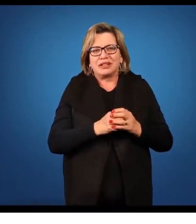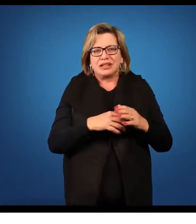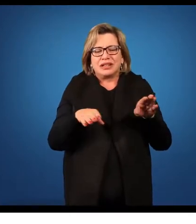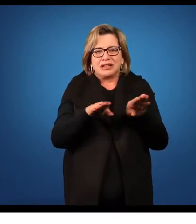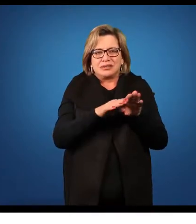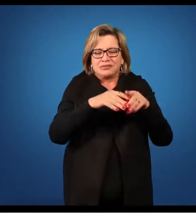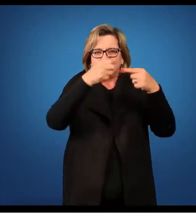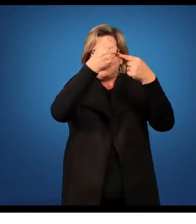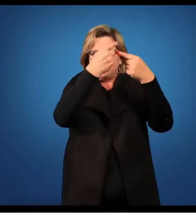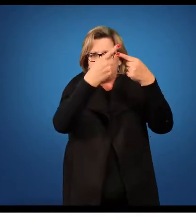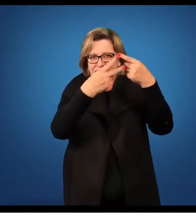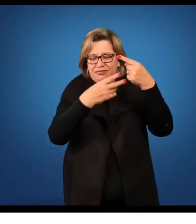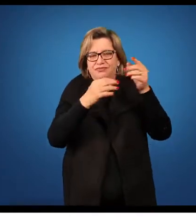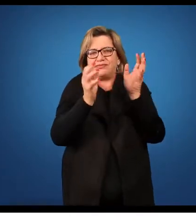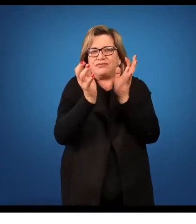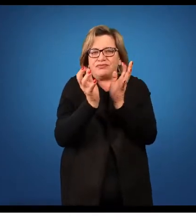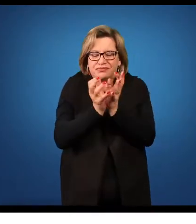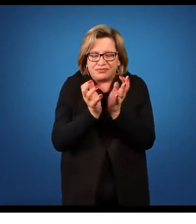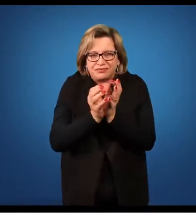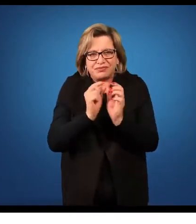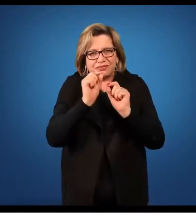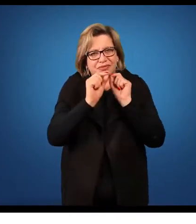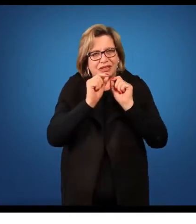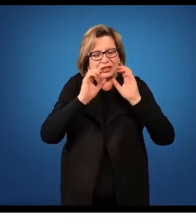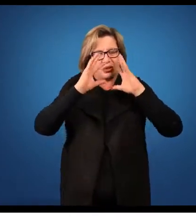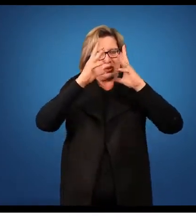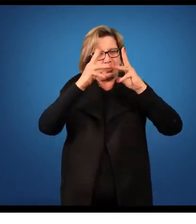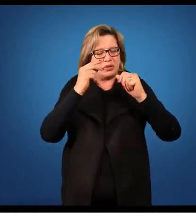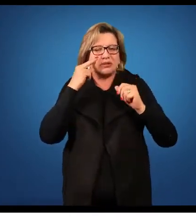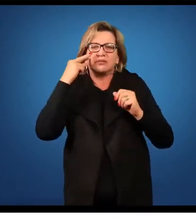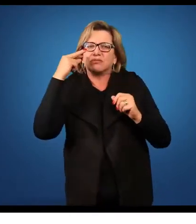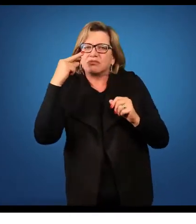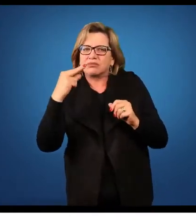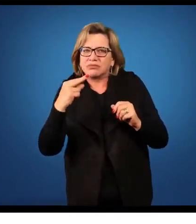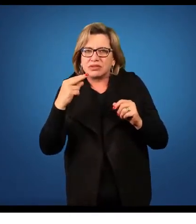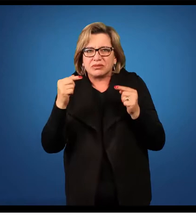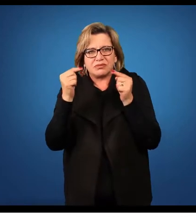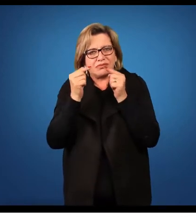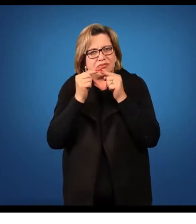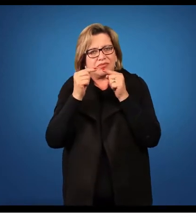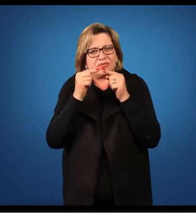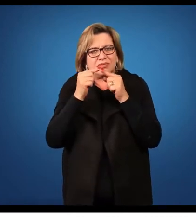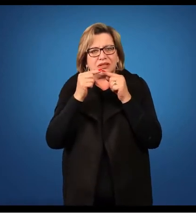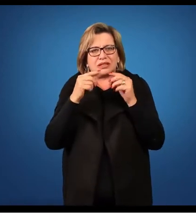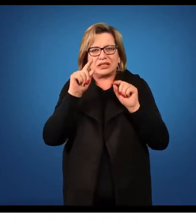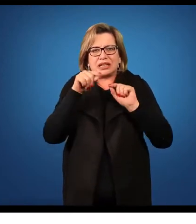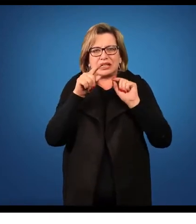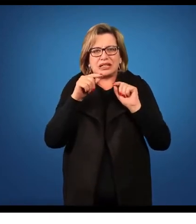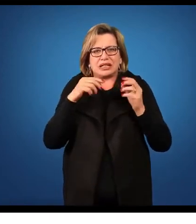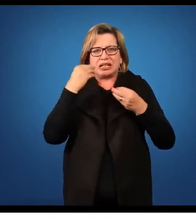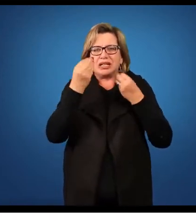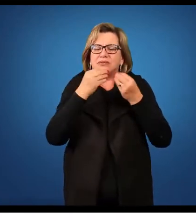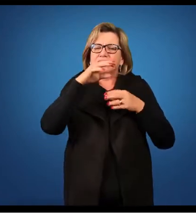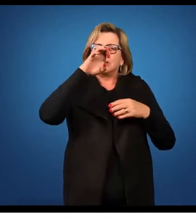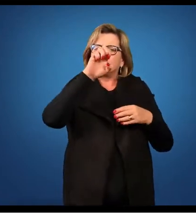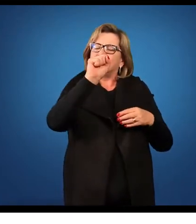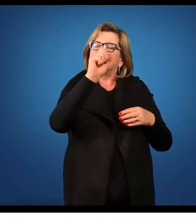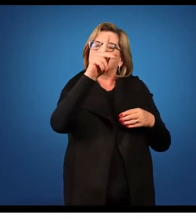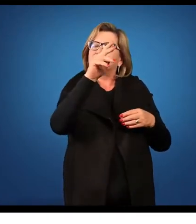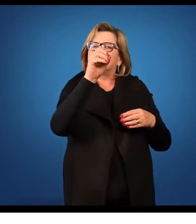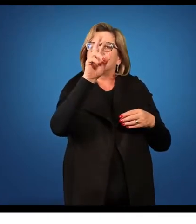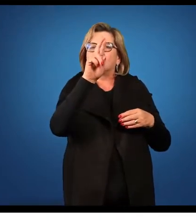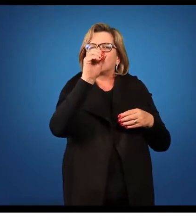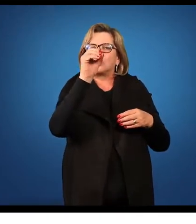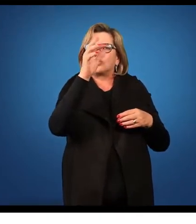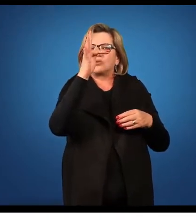característica muito importante desse grupo é que tudo isso que nós estamos vendo também corresponde à porção esporofítica do vegetal.